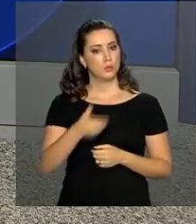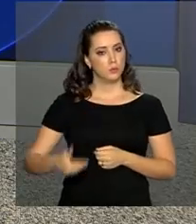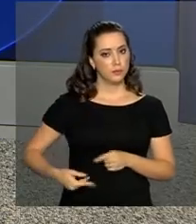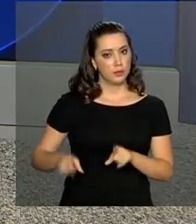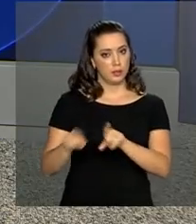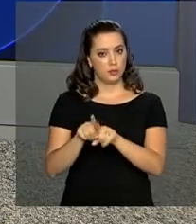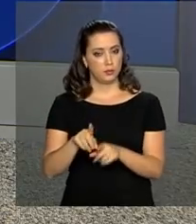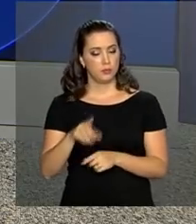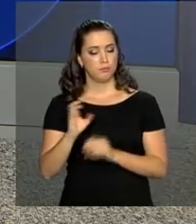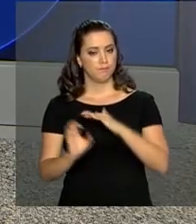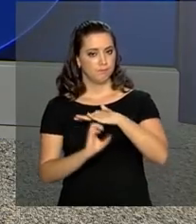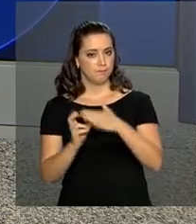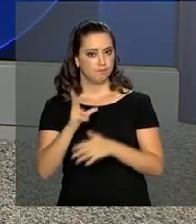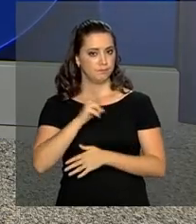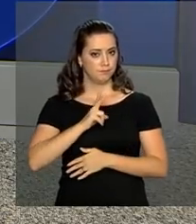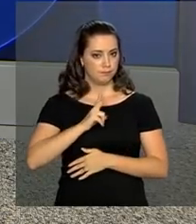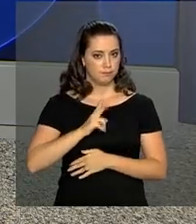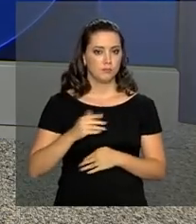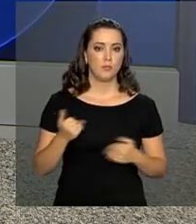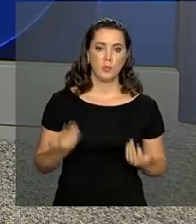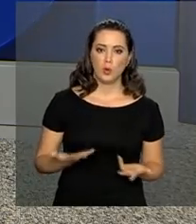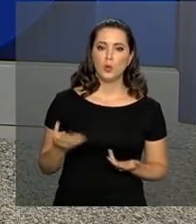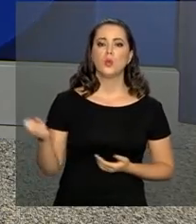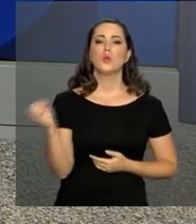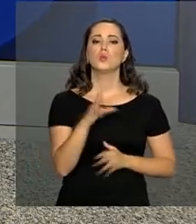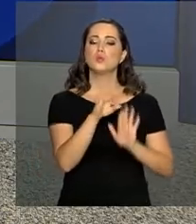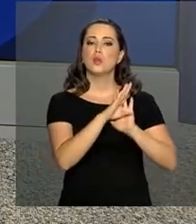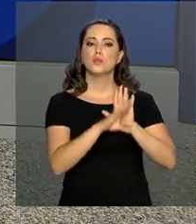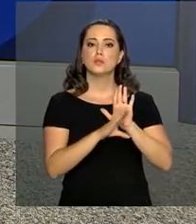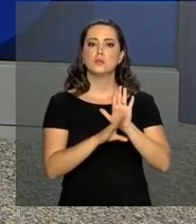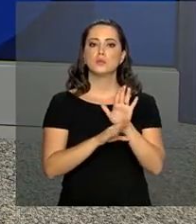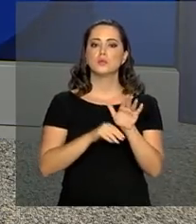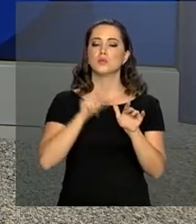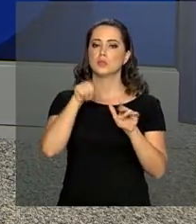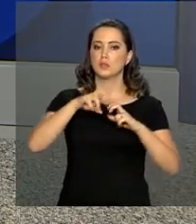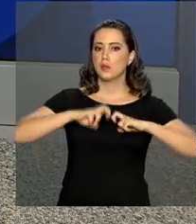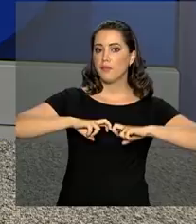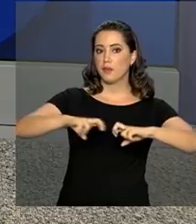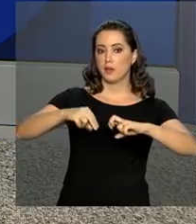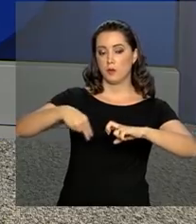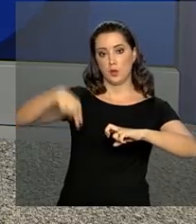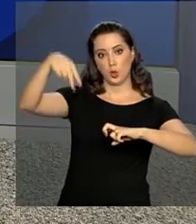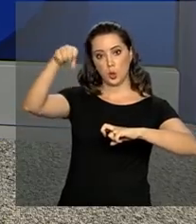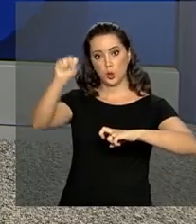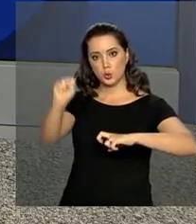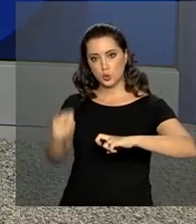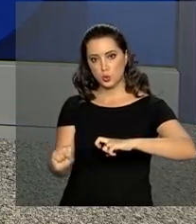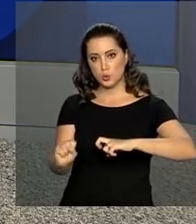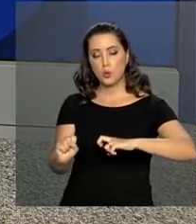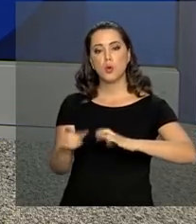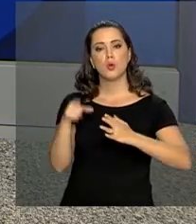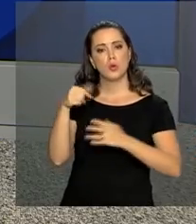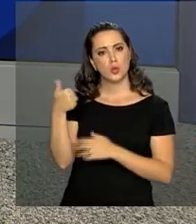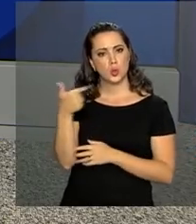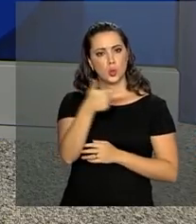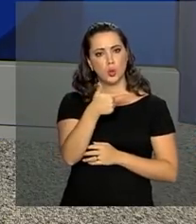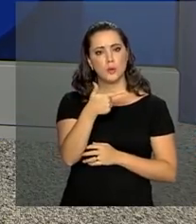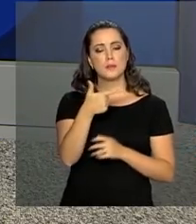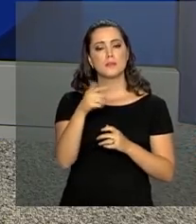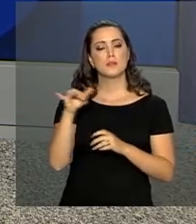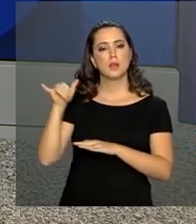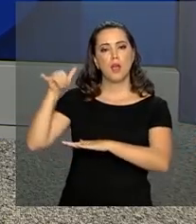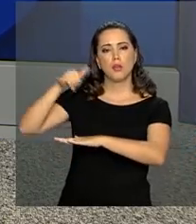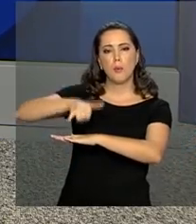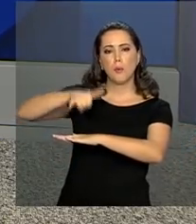entre o poder público e a iniciativa privada. Os novos projetos são a Ferrovia Norte-Sul, 12 aeroportos do Nordeste,